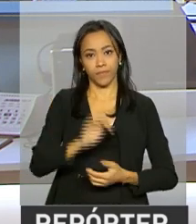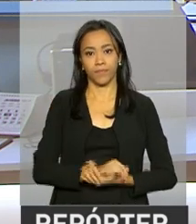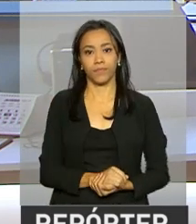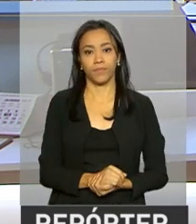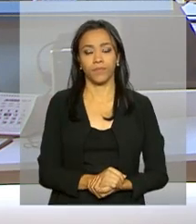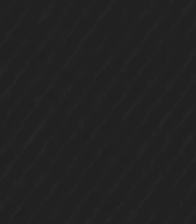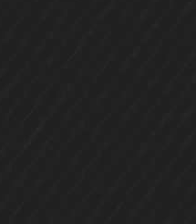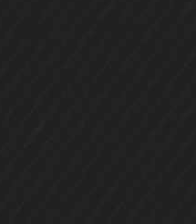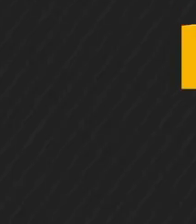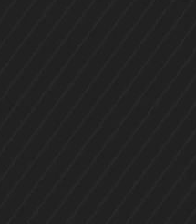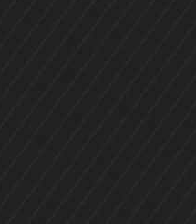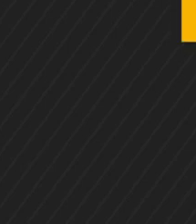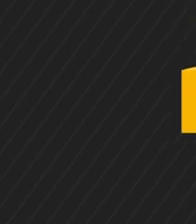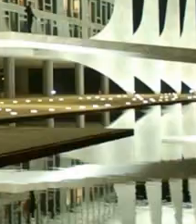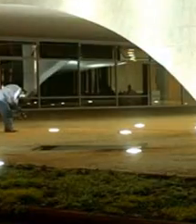federal.